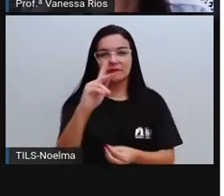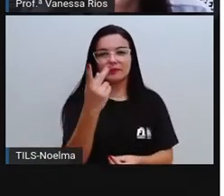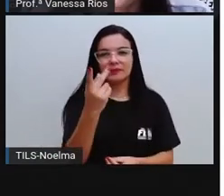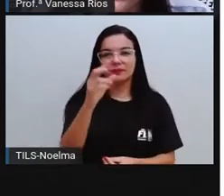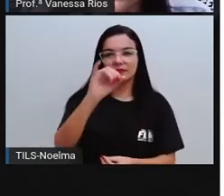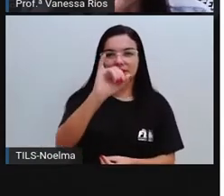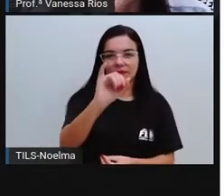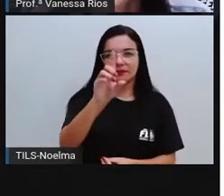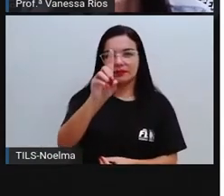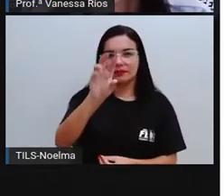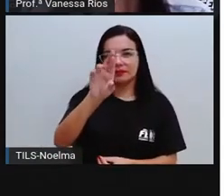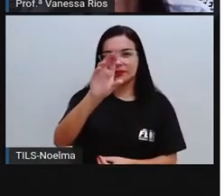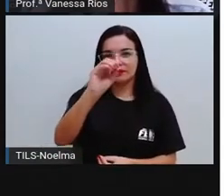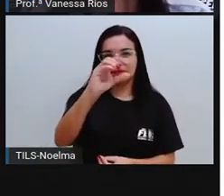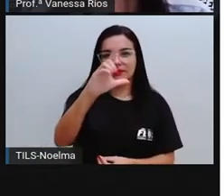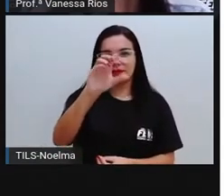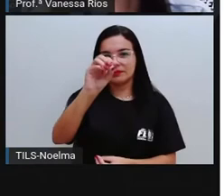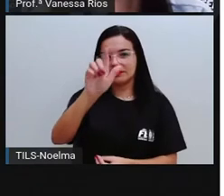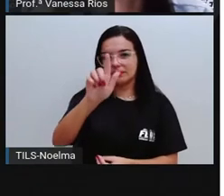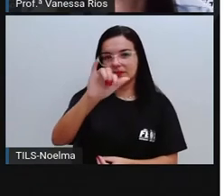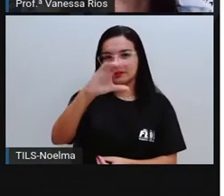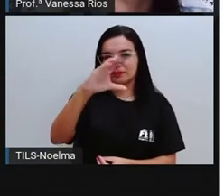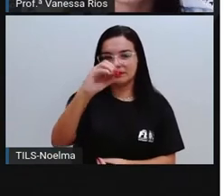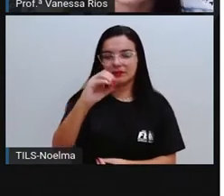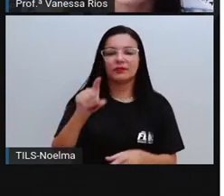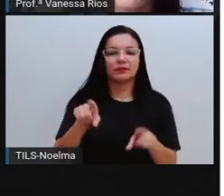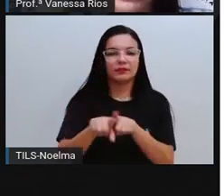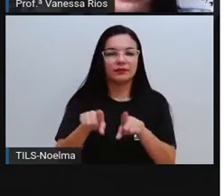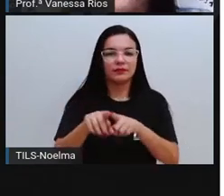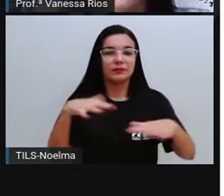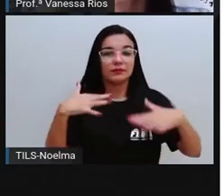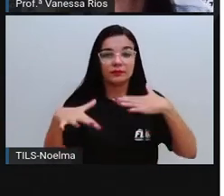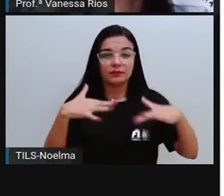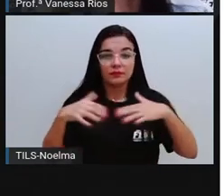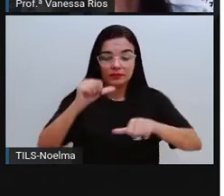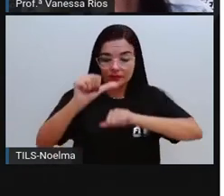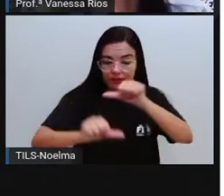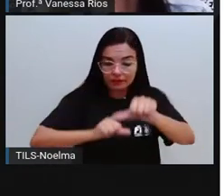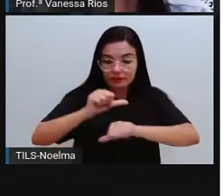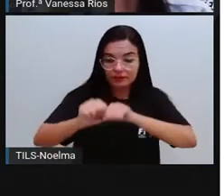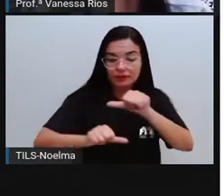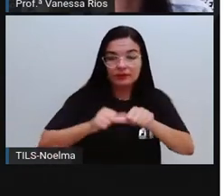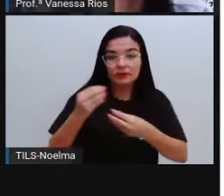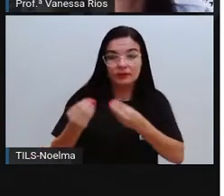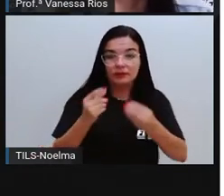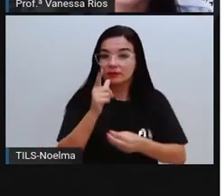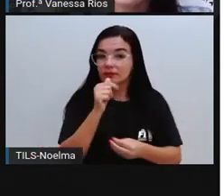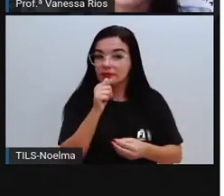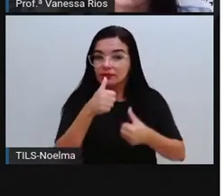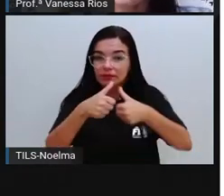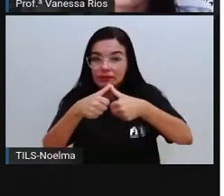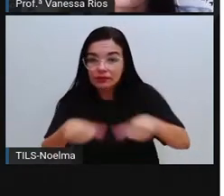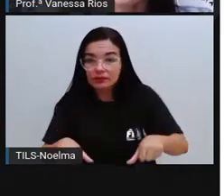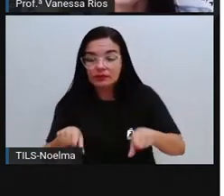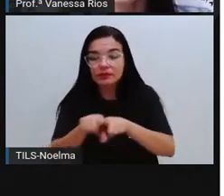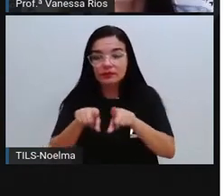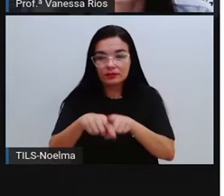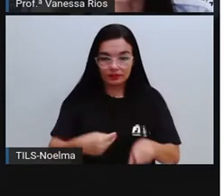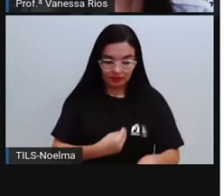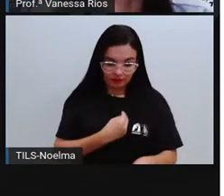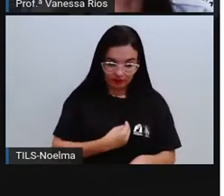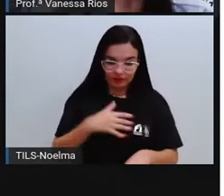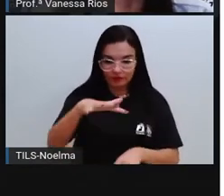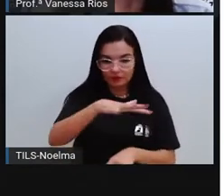das mudanças dos estados físicos e da movimentação da água pelos seres vivos e pelo meio ambiente.